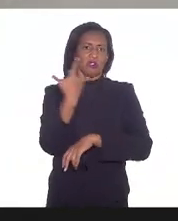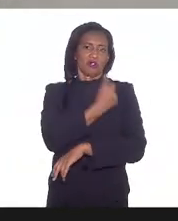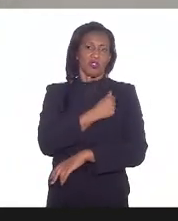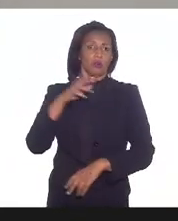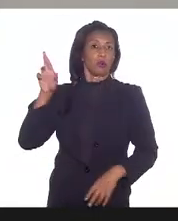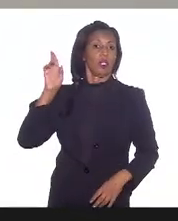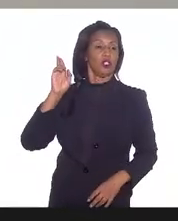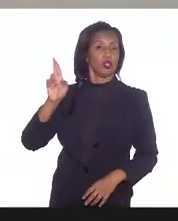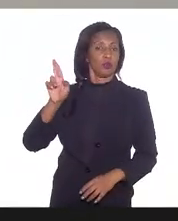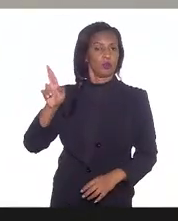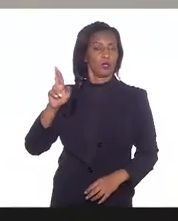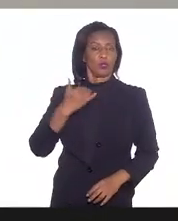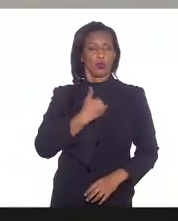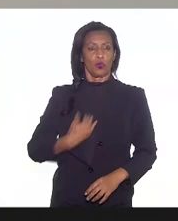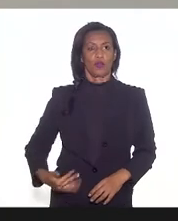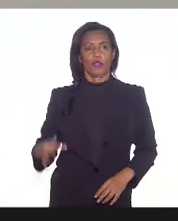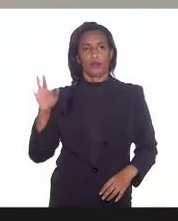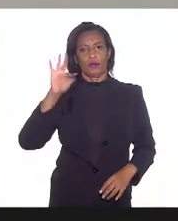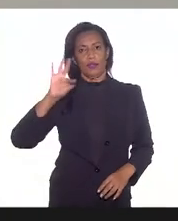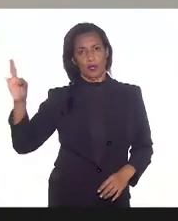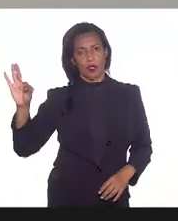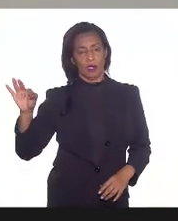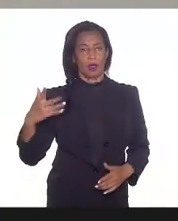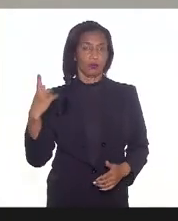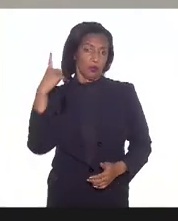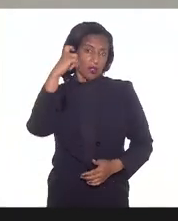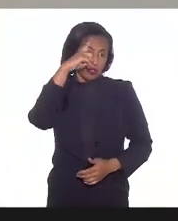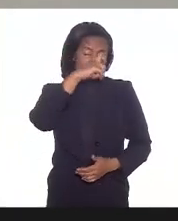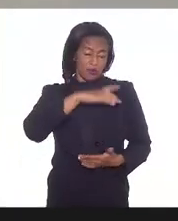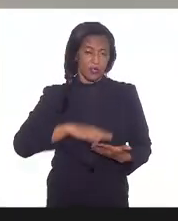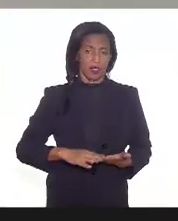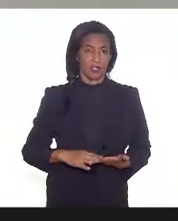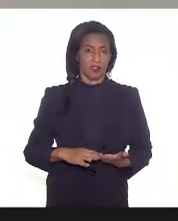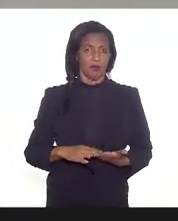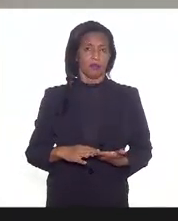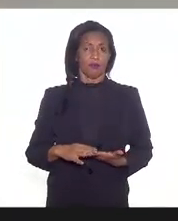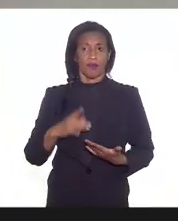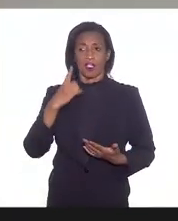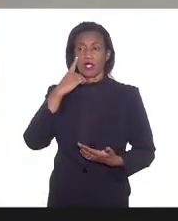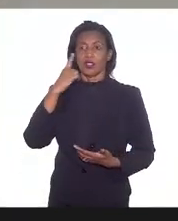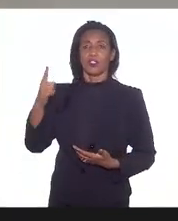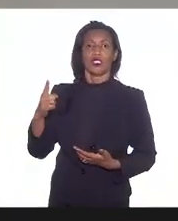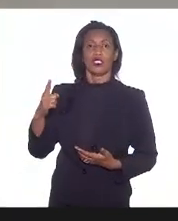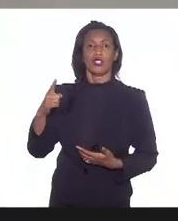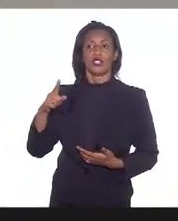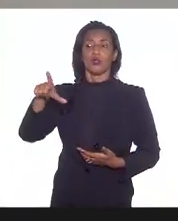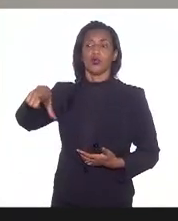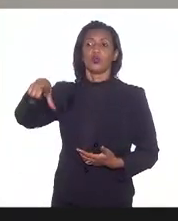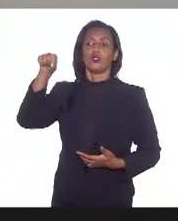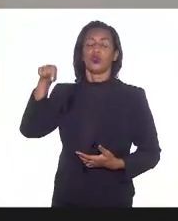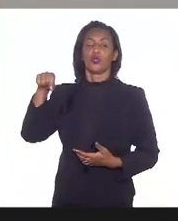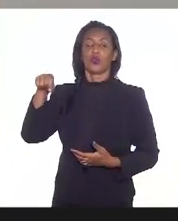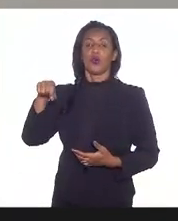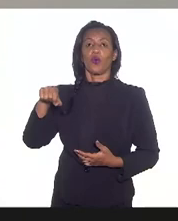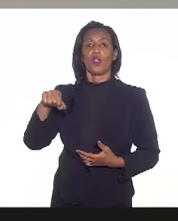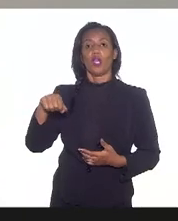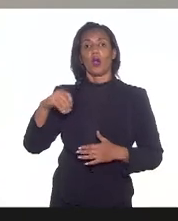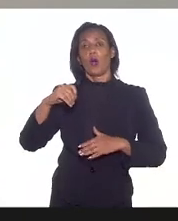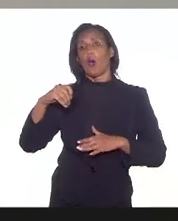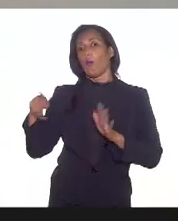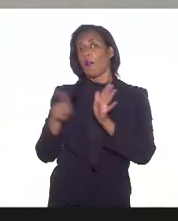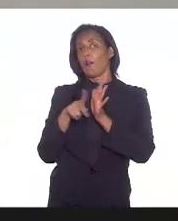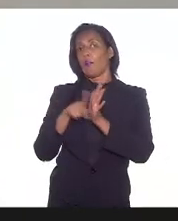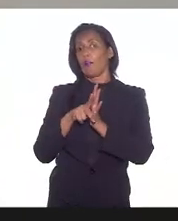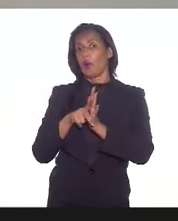responsabilidade do governo federal então é muito difícil a gente priorizar diante da escassez os próprios profissionais de saúde tiveram muita dificuldade